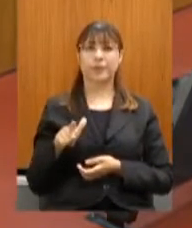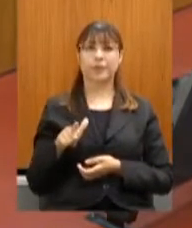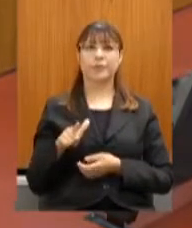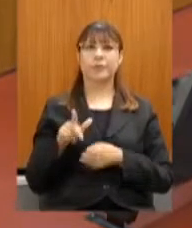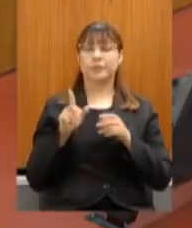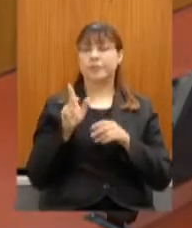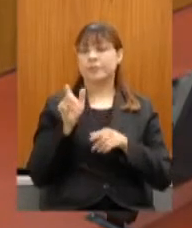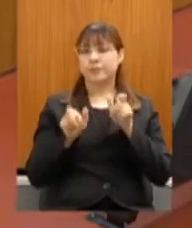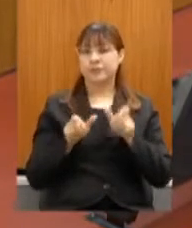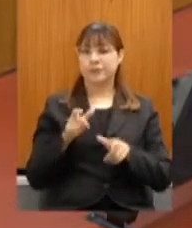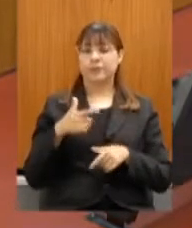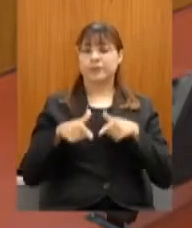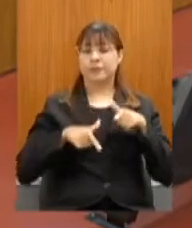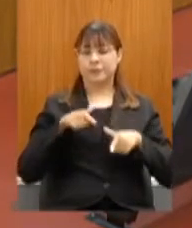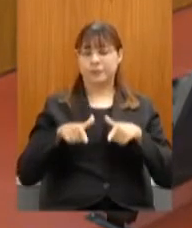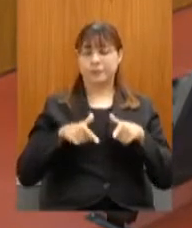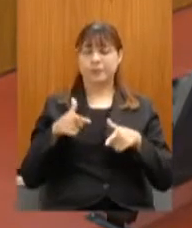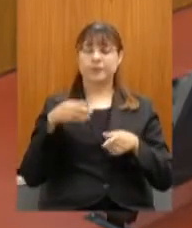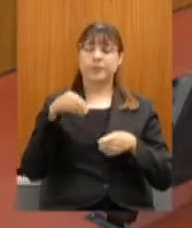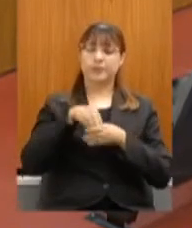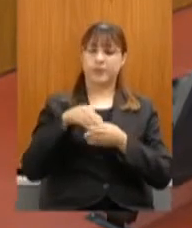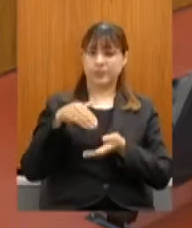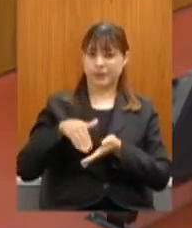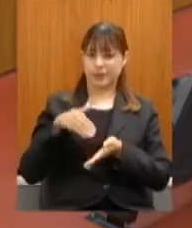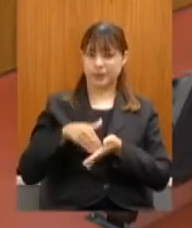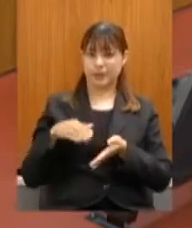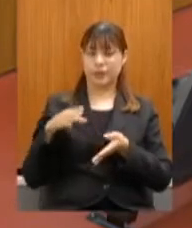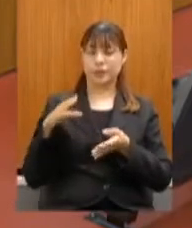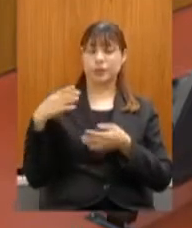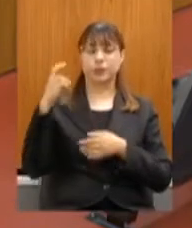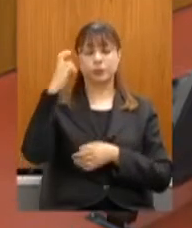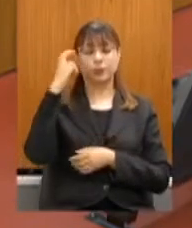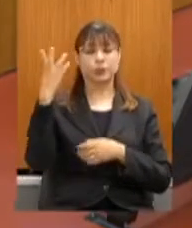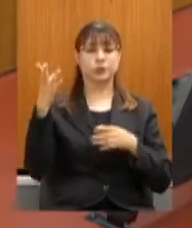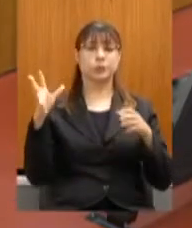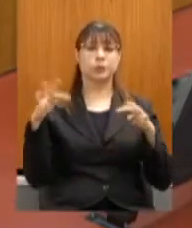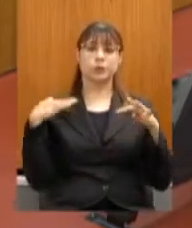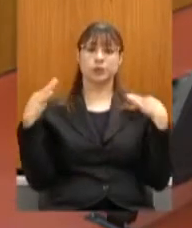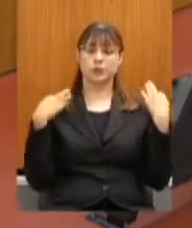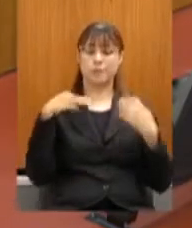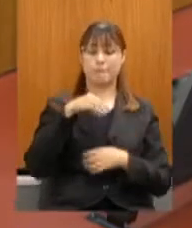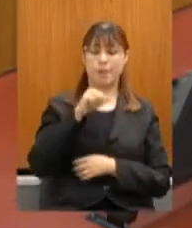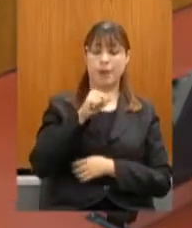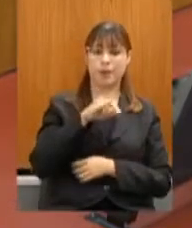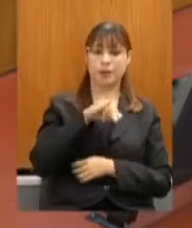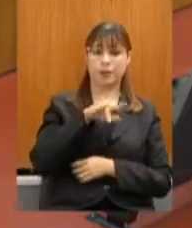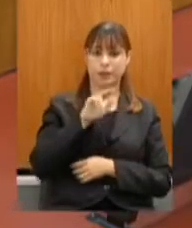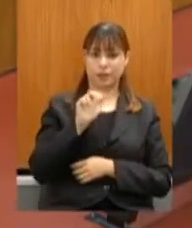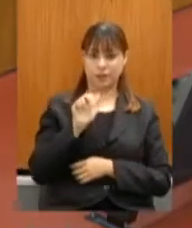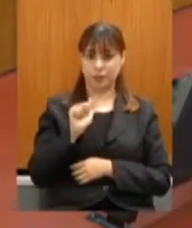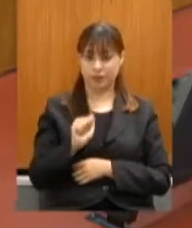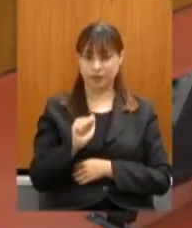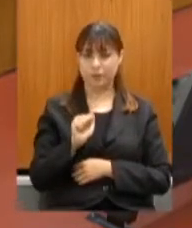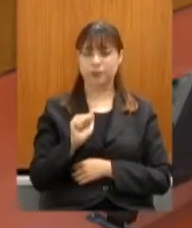Secretaria de Cultura e Turismo. Marina Pacheco Simeão,